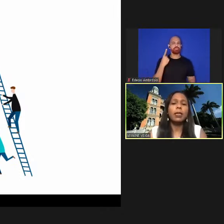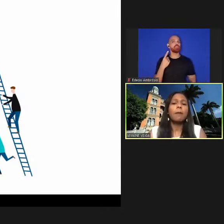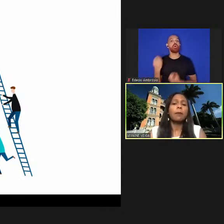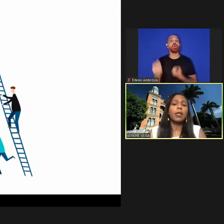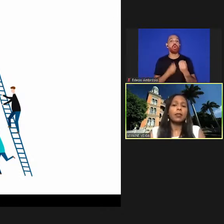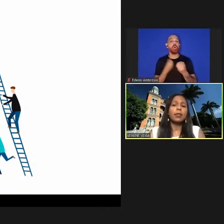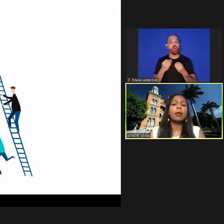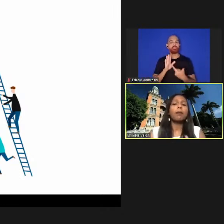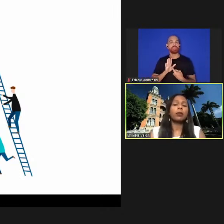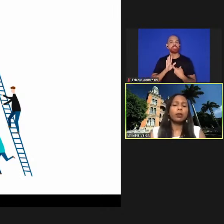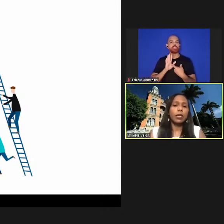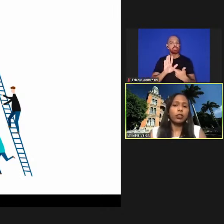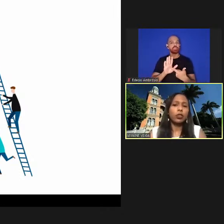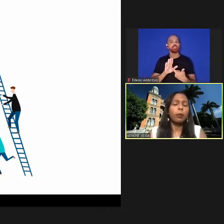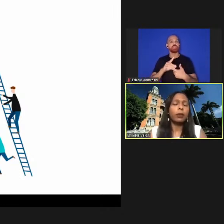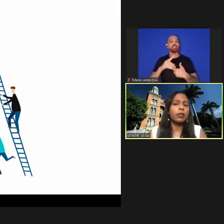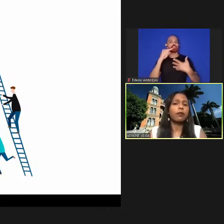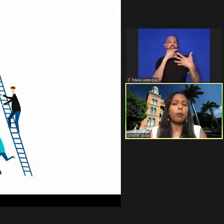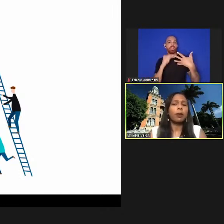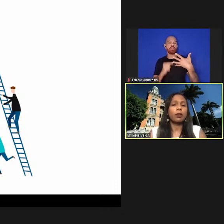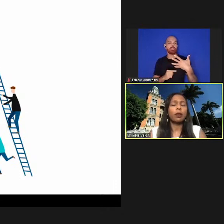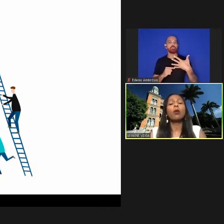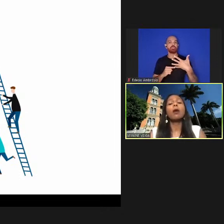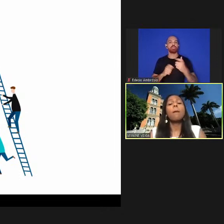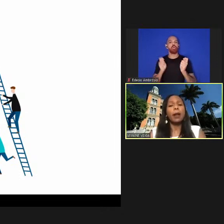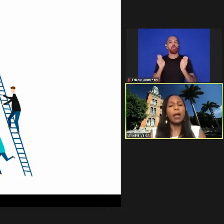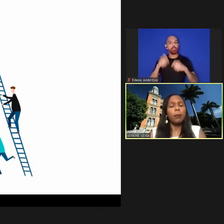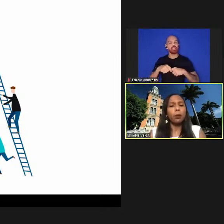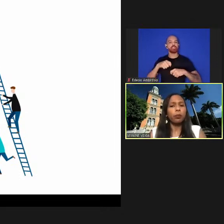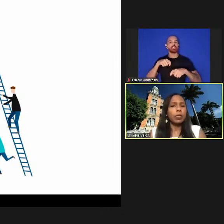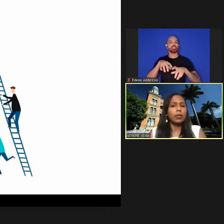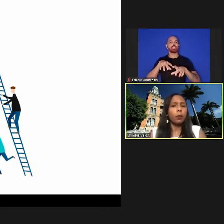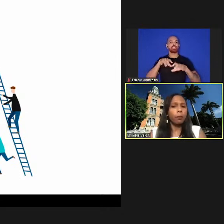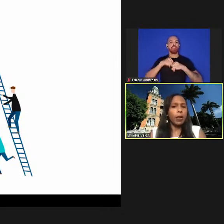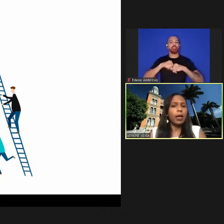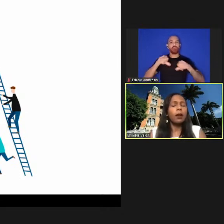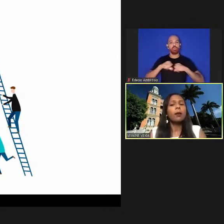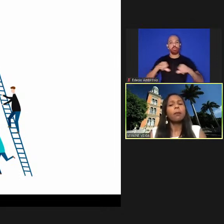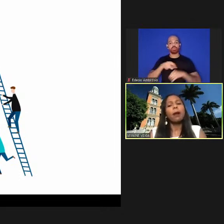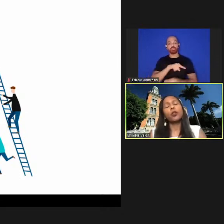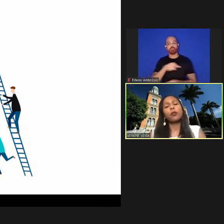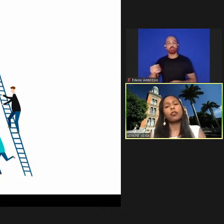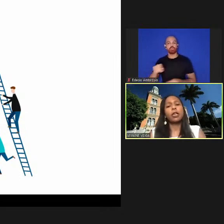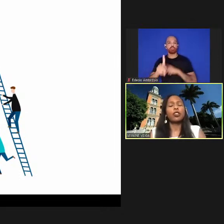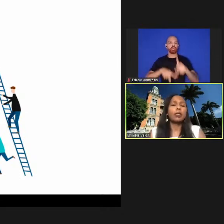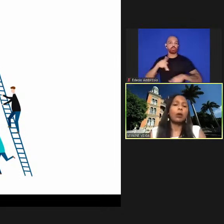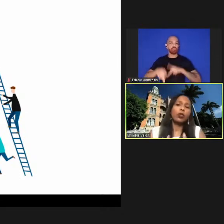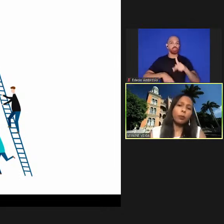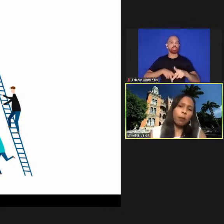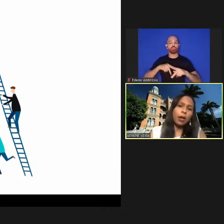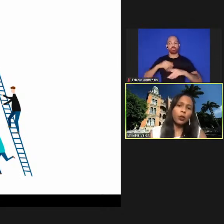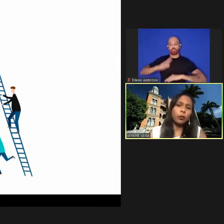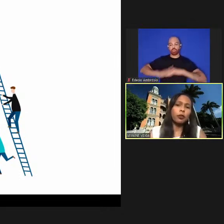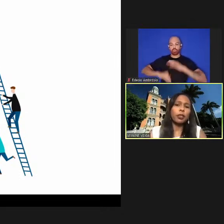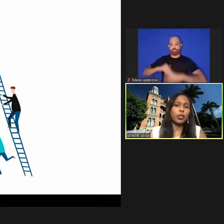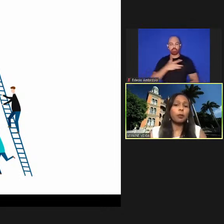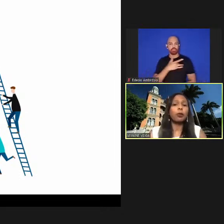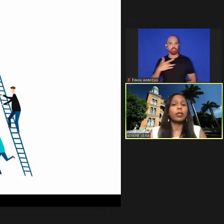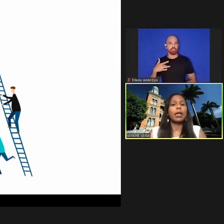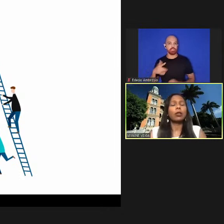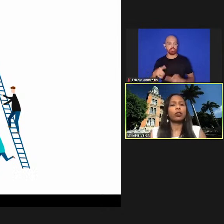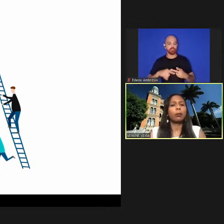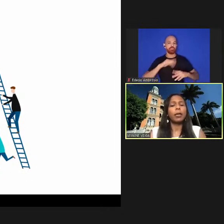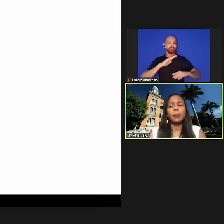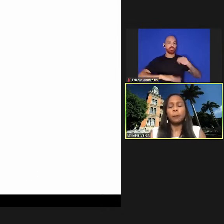também esses elementos aí de competência informacional para a população para os profissionais de saúde para os profissionais